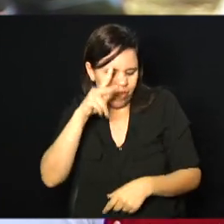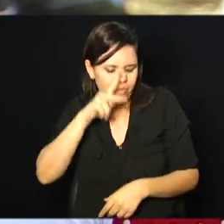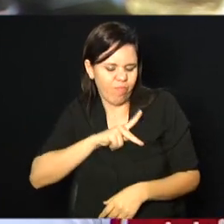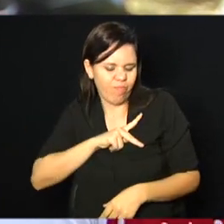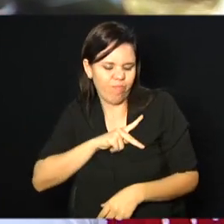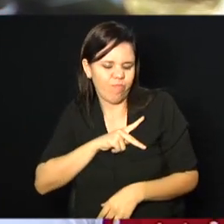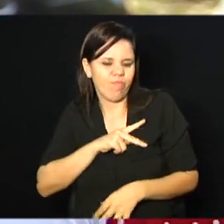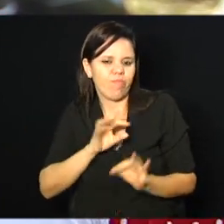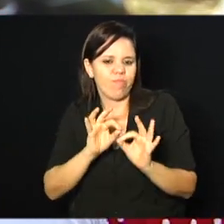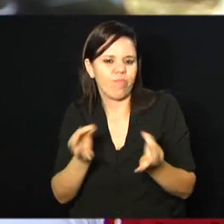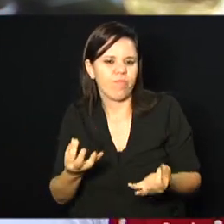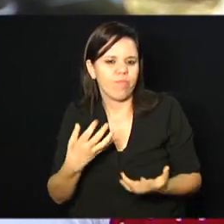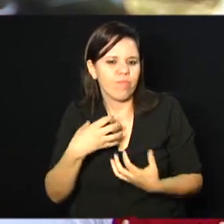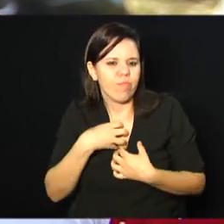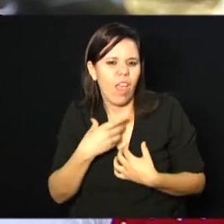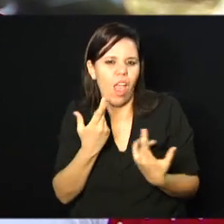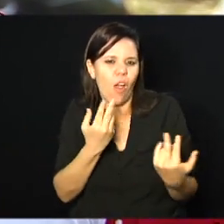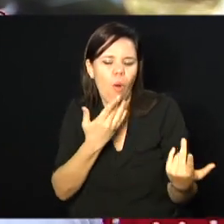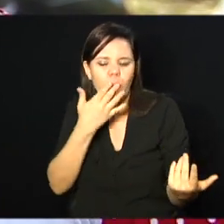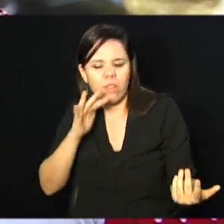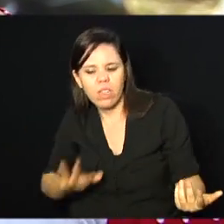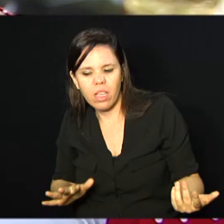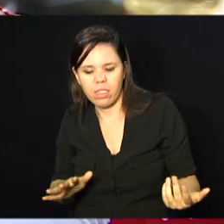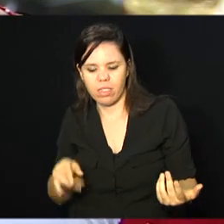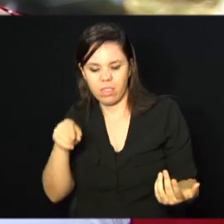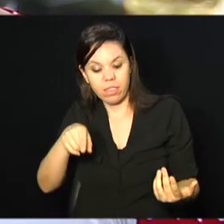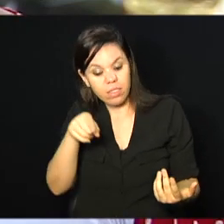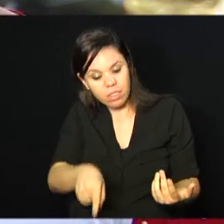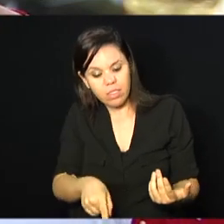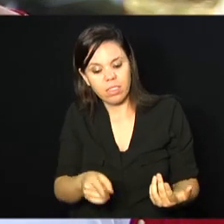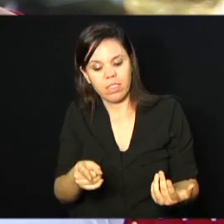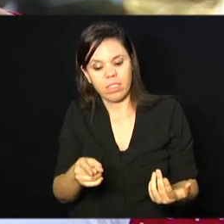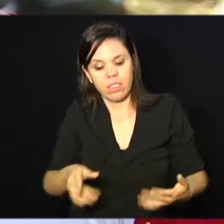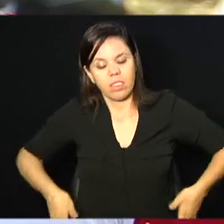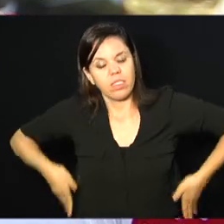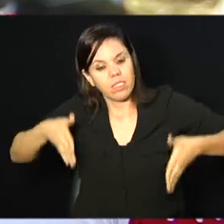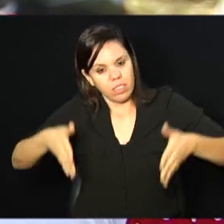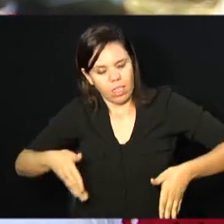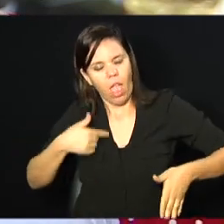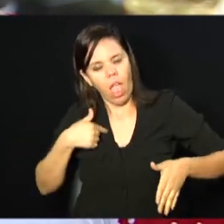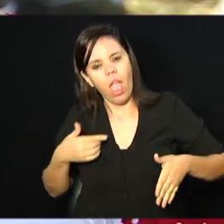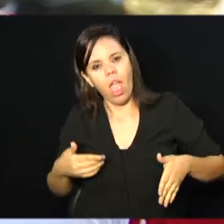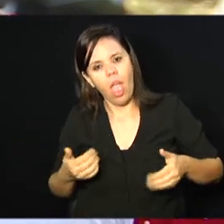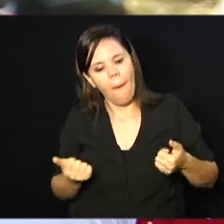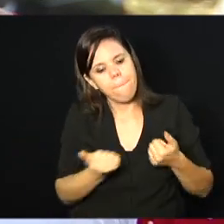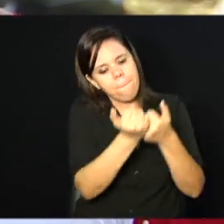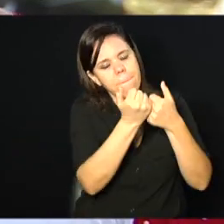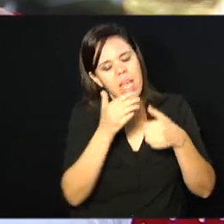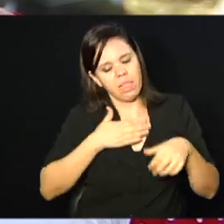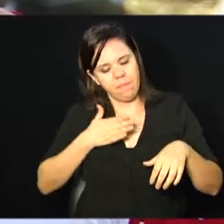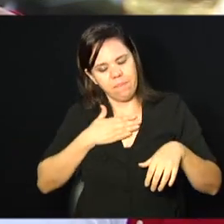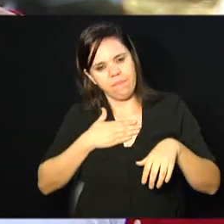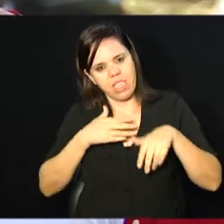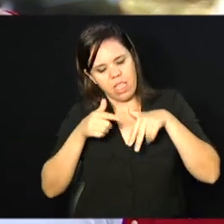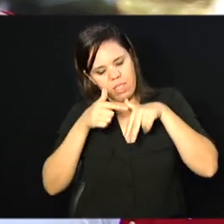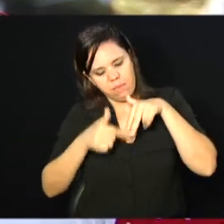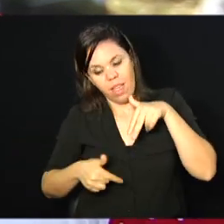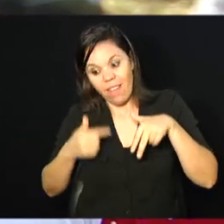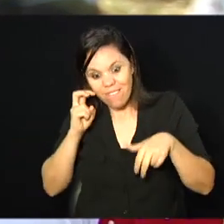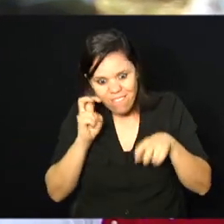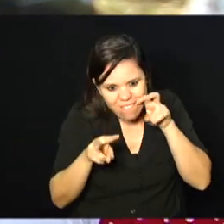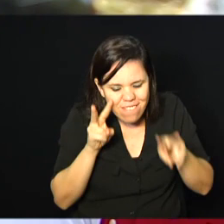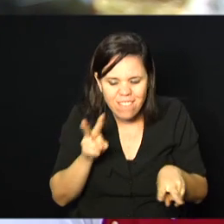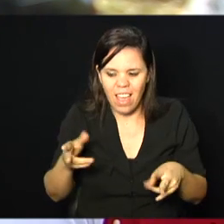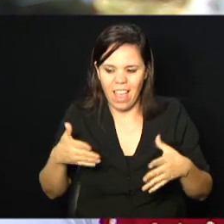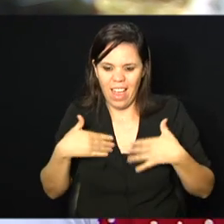é a criança, é o cadeirante que está lá. Eu empresto literalmente minhas pernas para eles e ver a alegria deles de abrir o braço